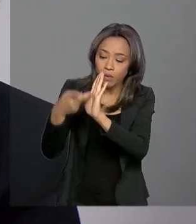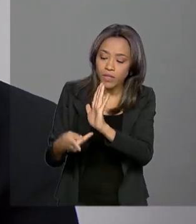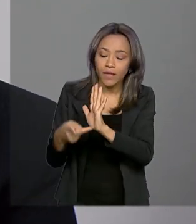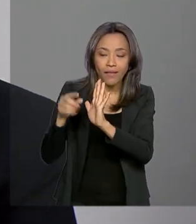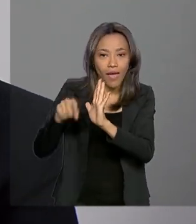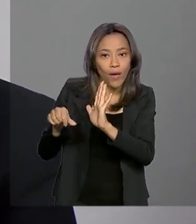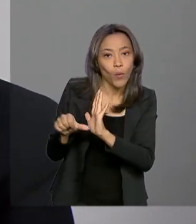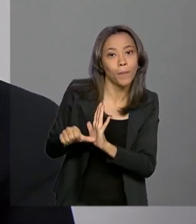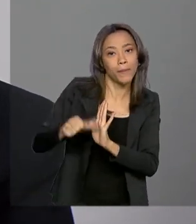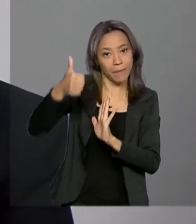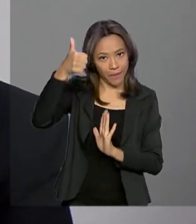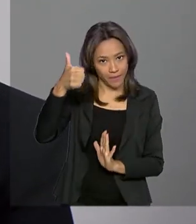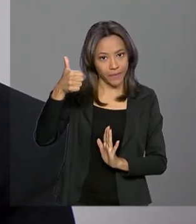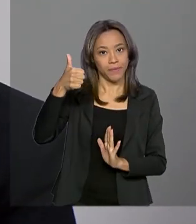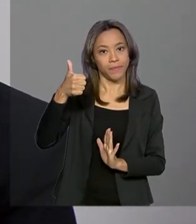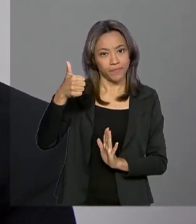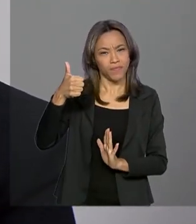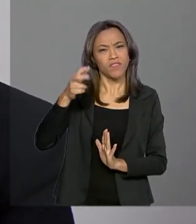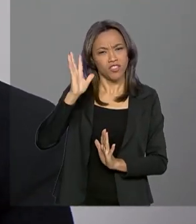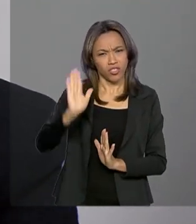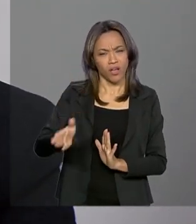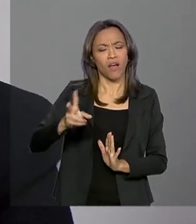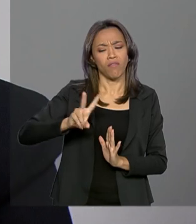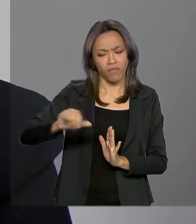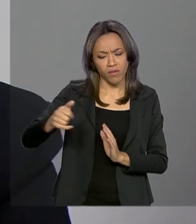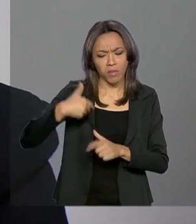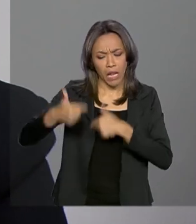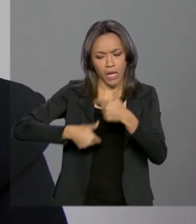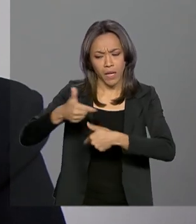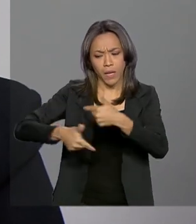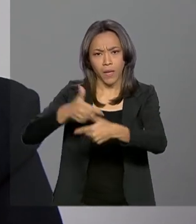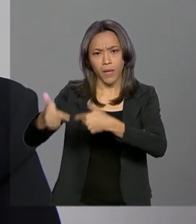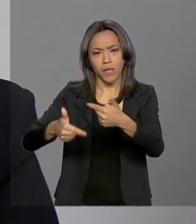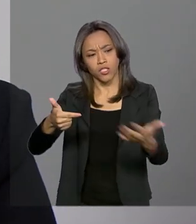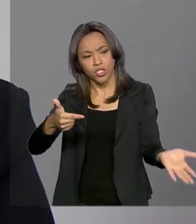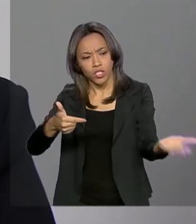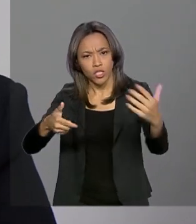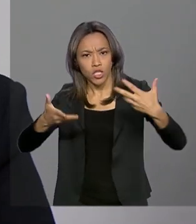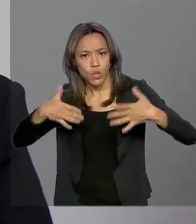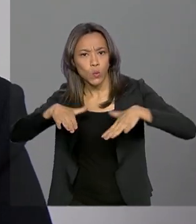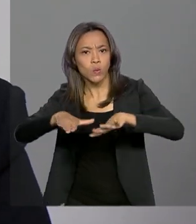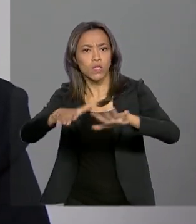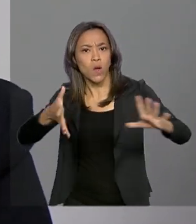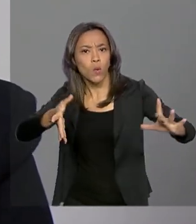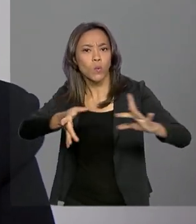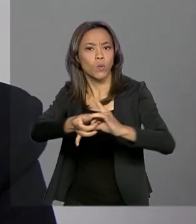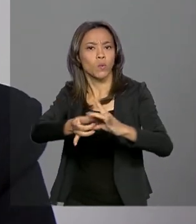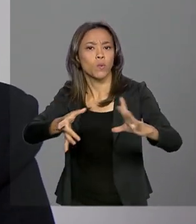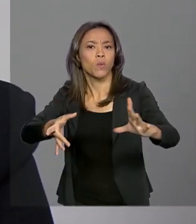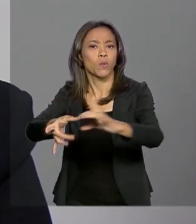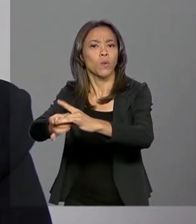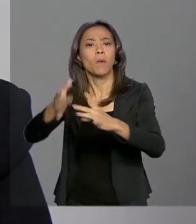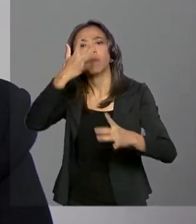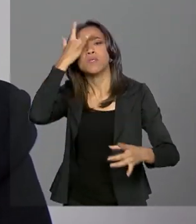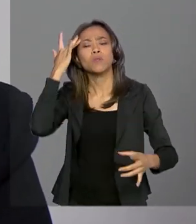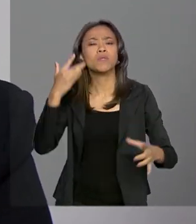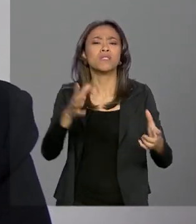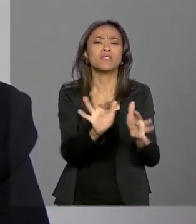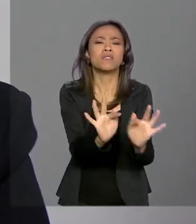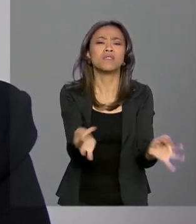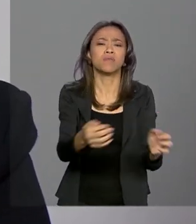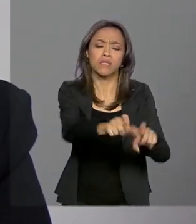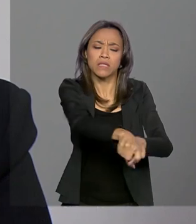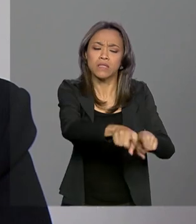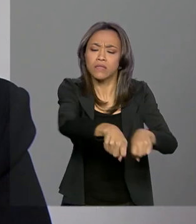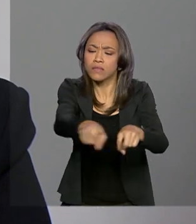o primeiro que nós já vamos trabalhar com a inclusão daqueles pequenos produtores dessa região que tanto